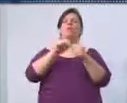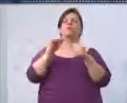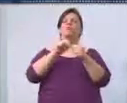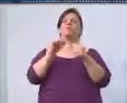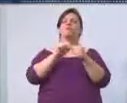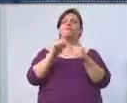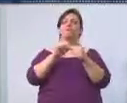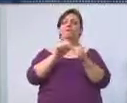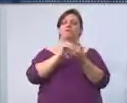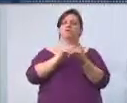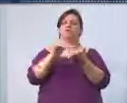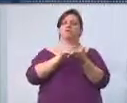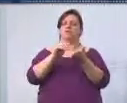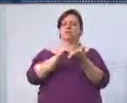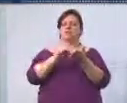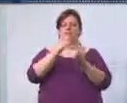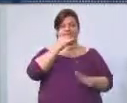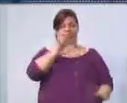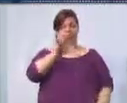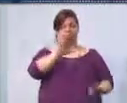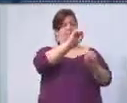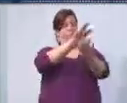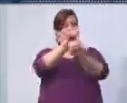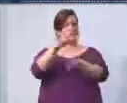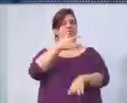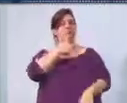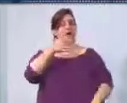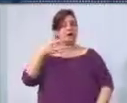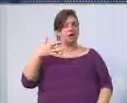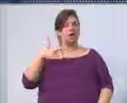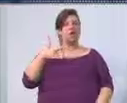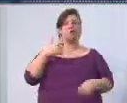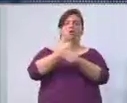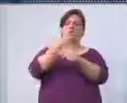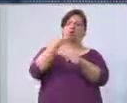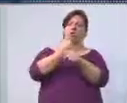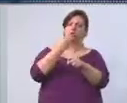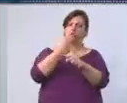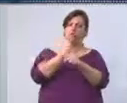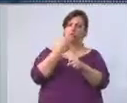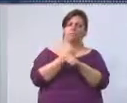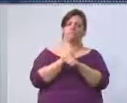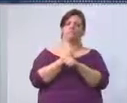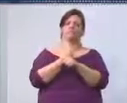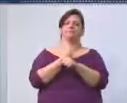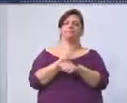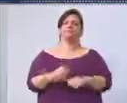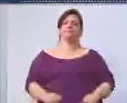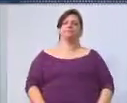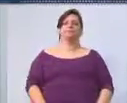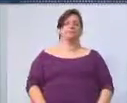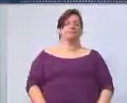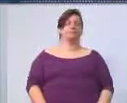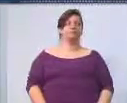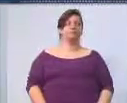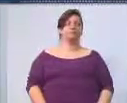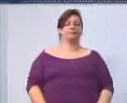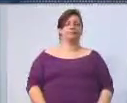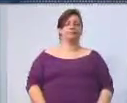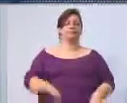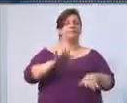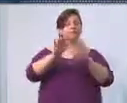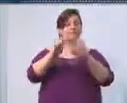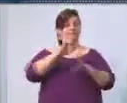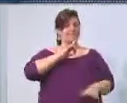Aí eu pego como modelo educação, saúde, obras, e às vezes a gente pega